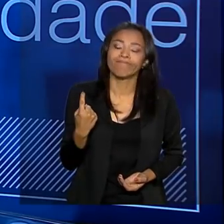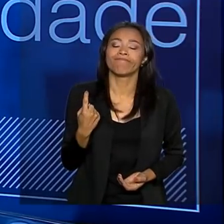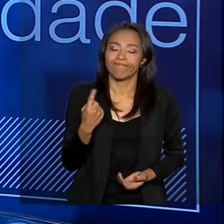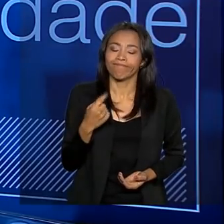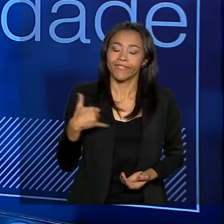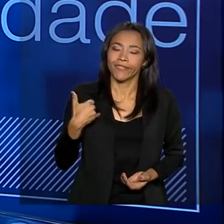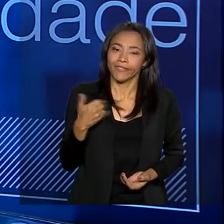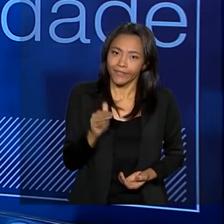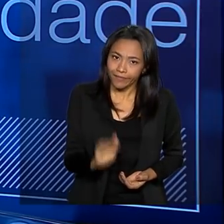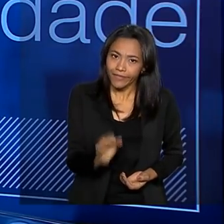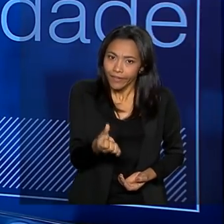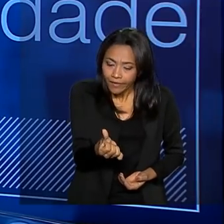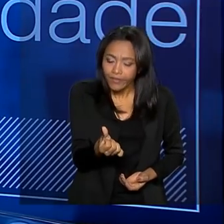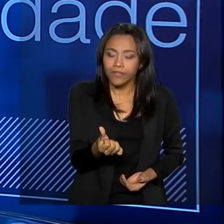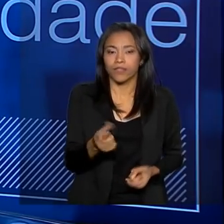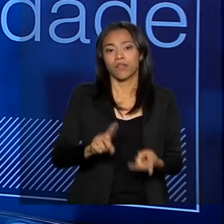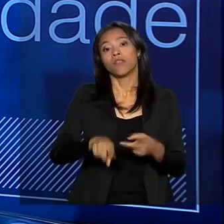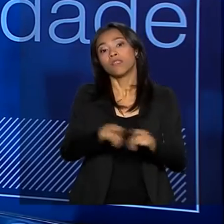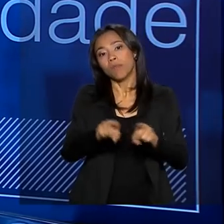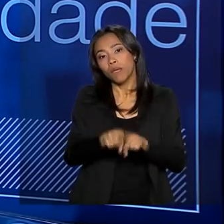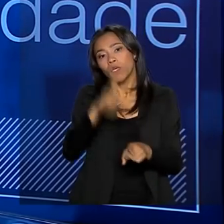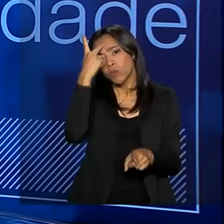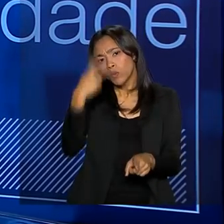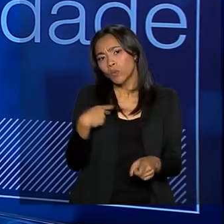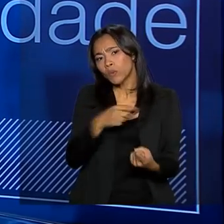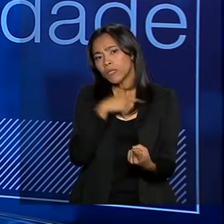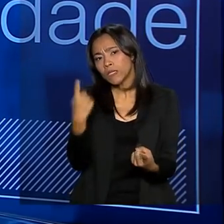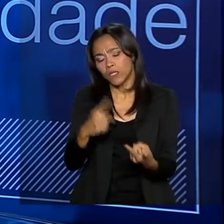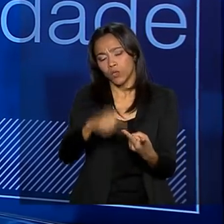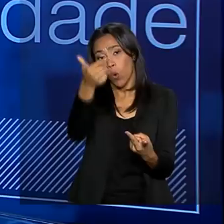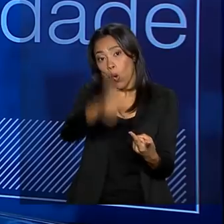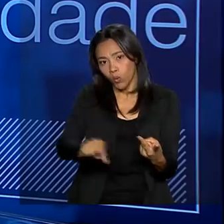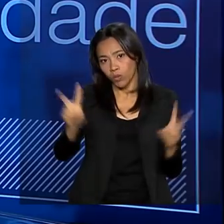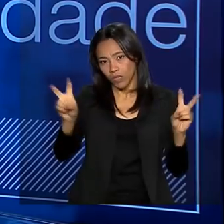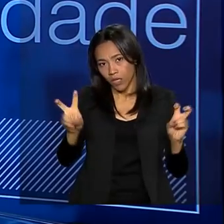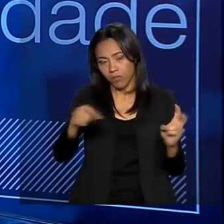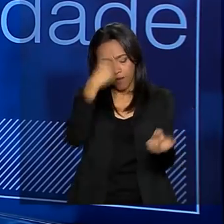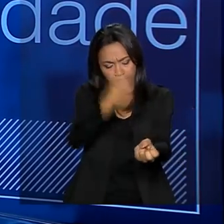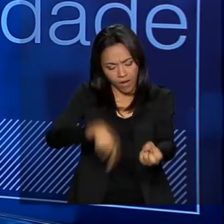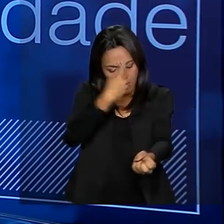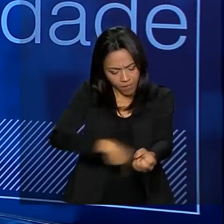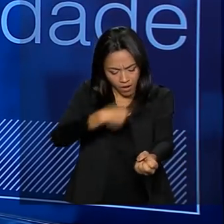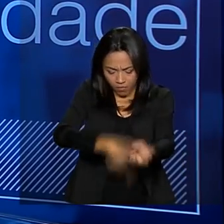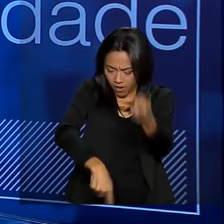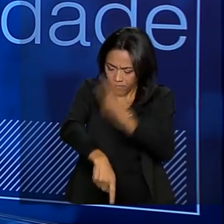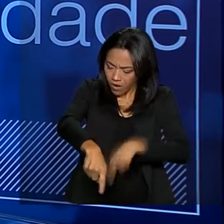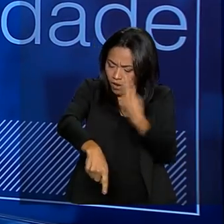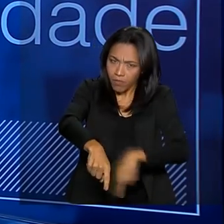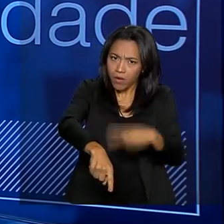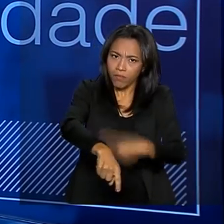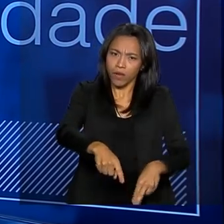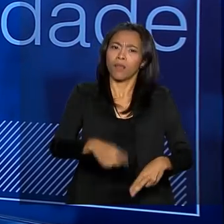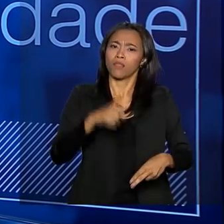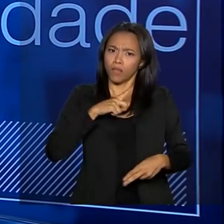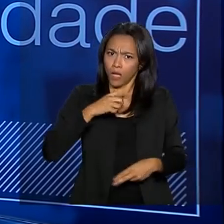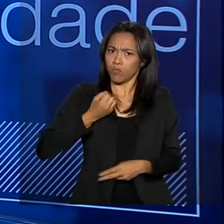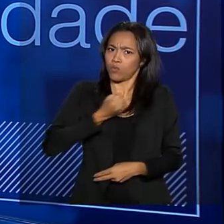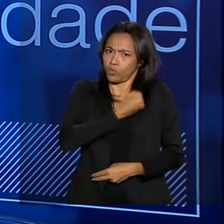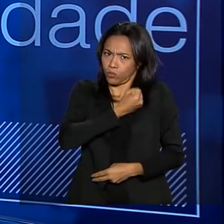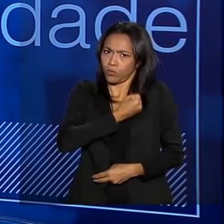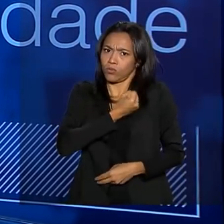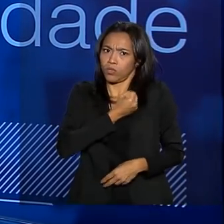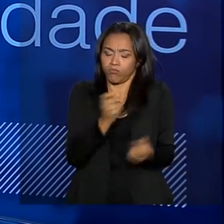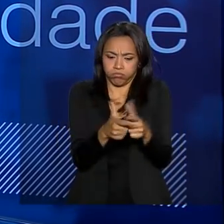vem com um outro elemento, além do suicídio, a automutilação não suicida. Nós temos um número muito grande de